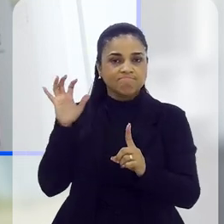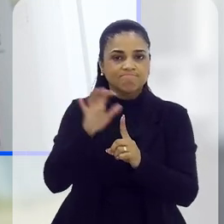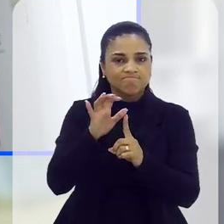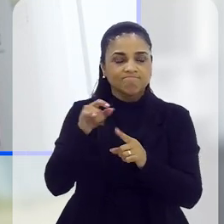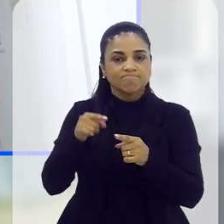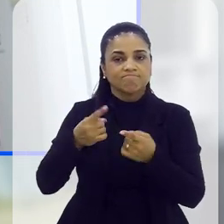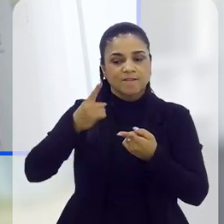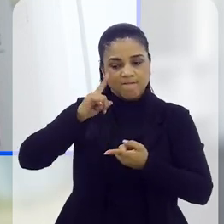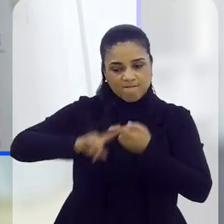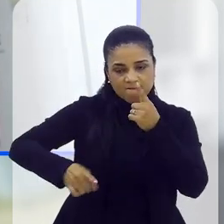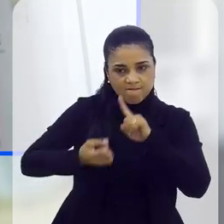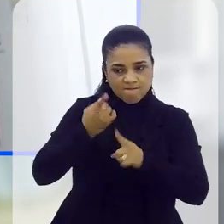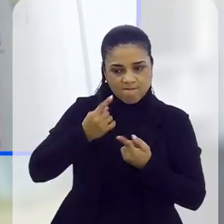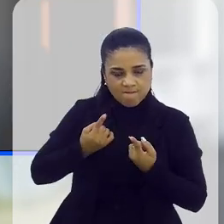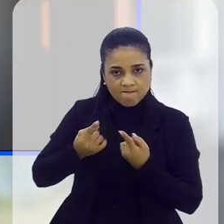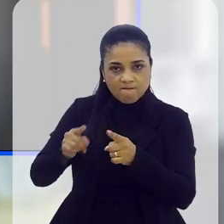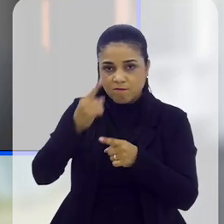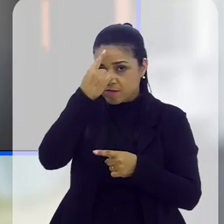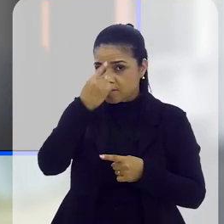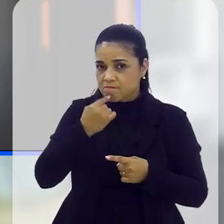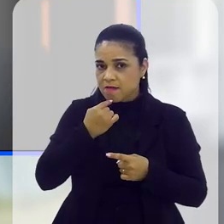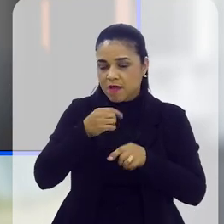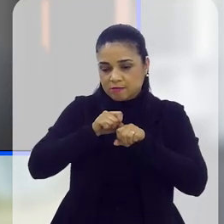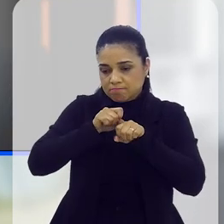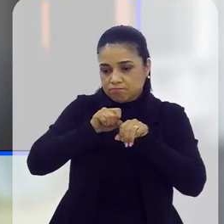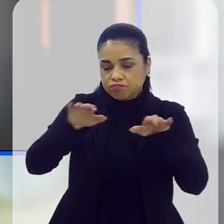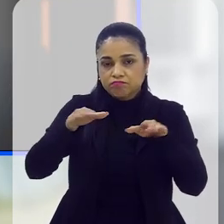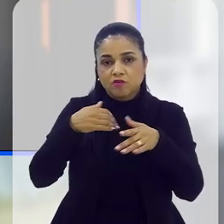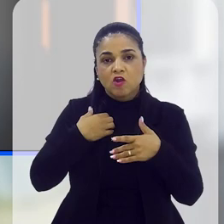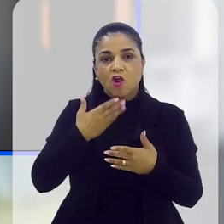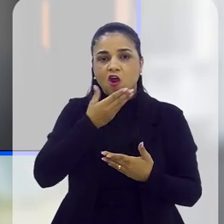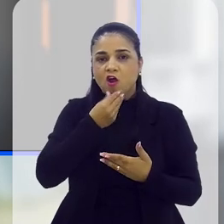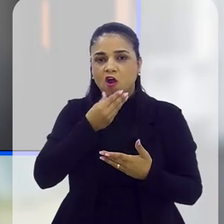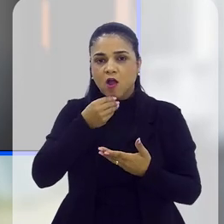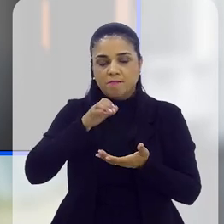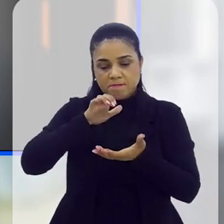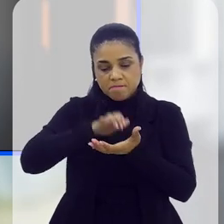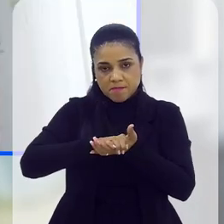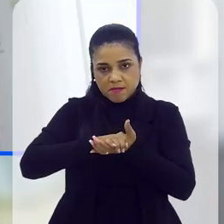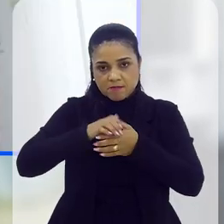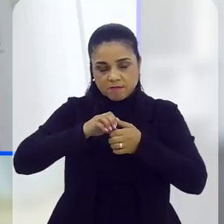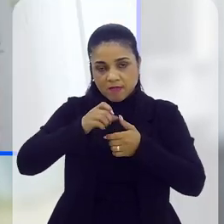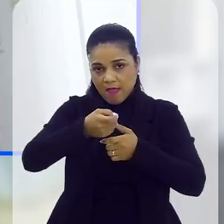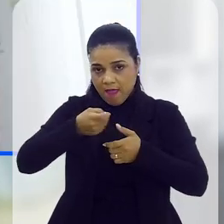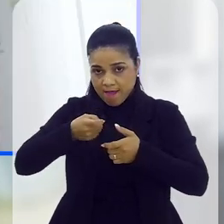cenas, de imagens que elas enviaram, que elas produziram com seus parceiros,